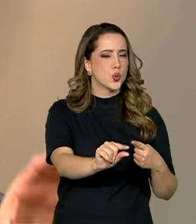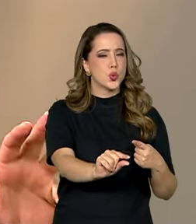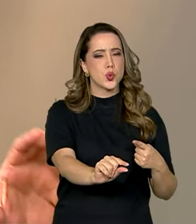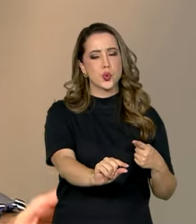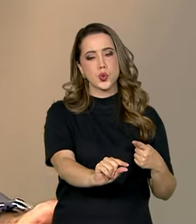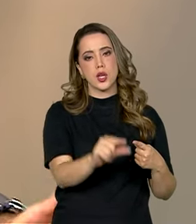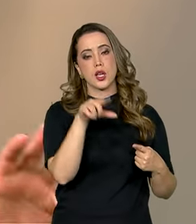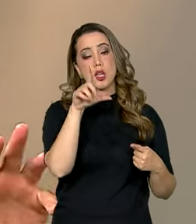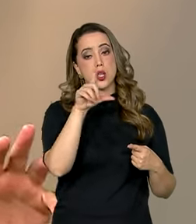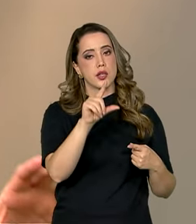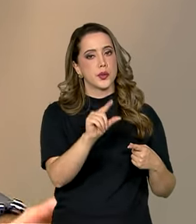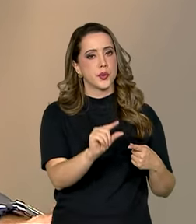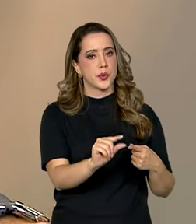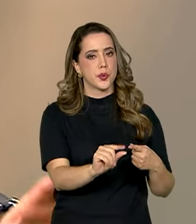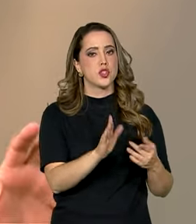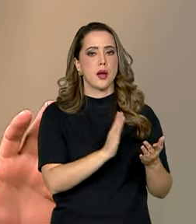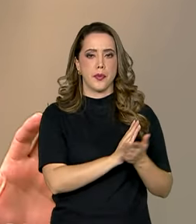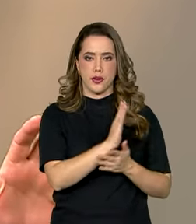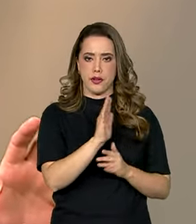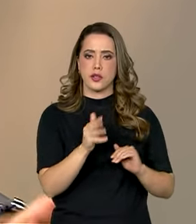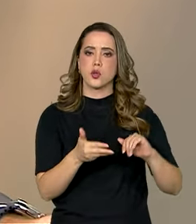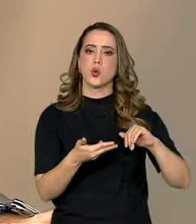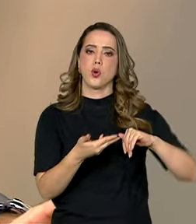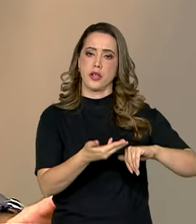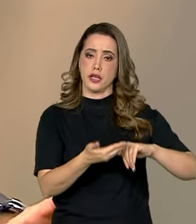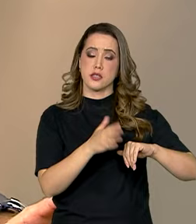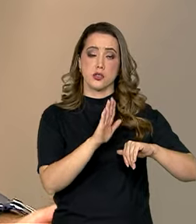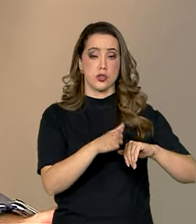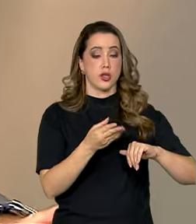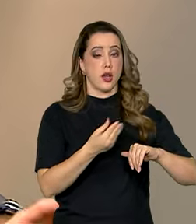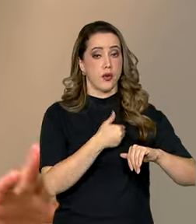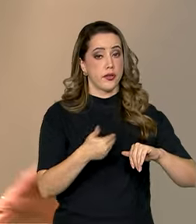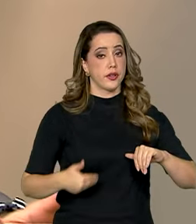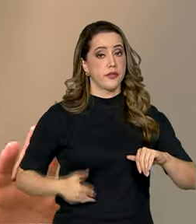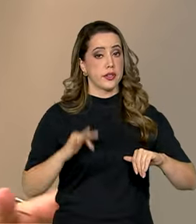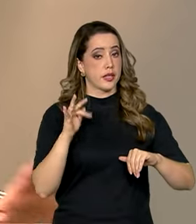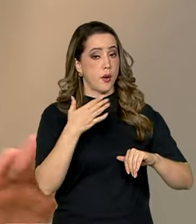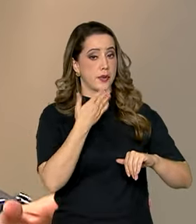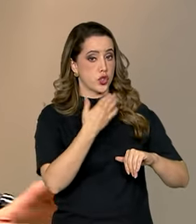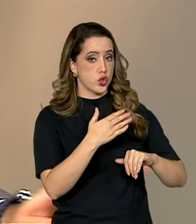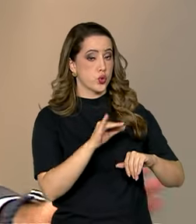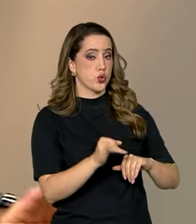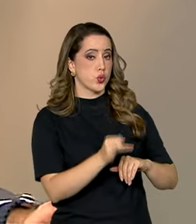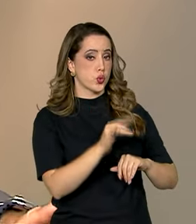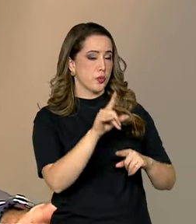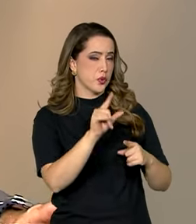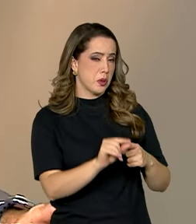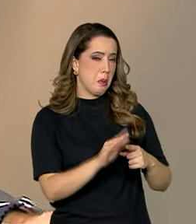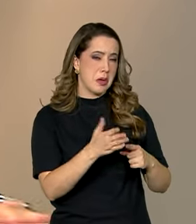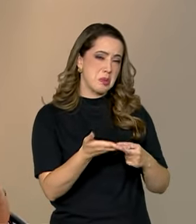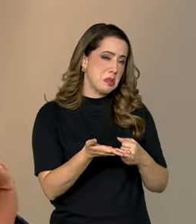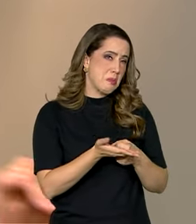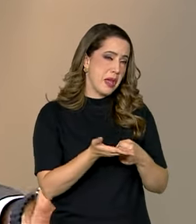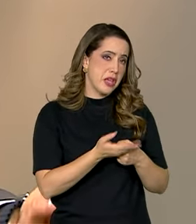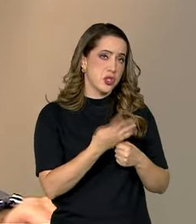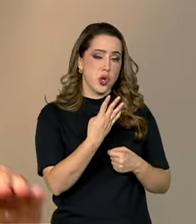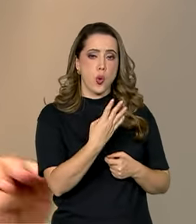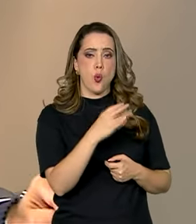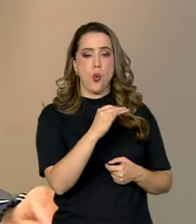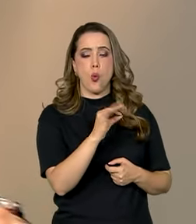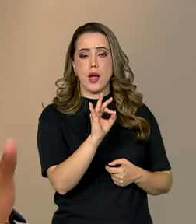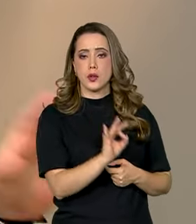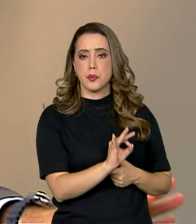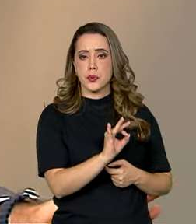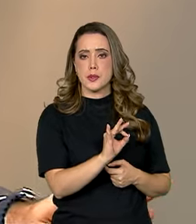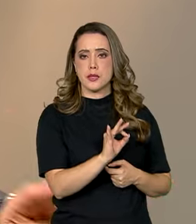Que a taxa de juros passou no Congresso Nacional, isso foi uma medida encaminhada pelo governo federal, que está dando hoje, em média, 4% ao ano. A taxa de é mais barata,